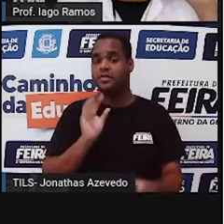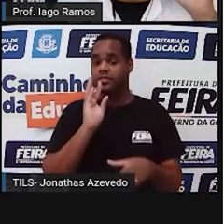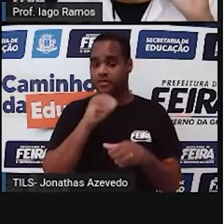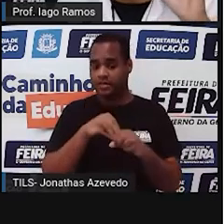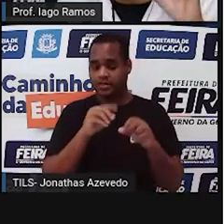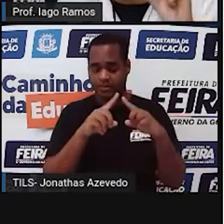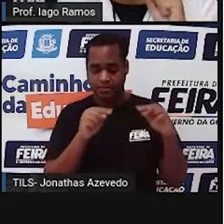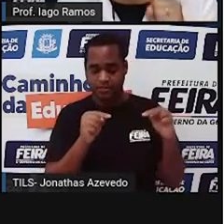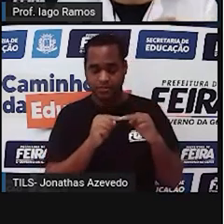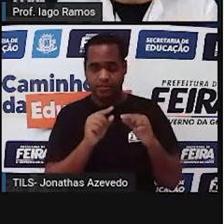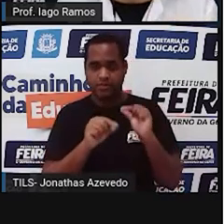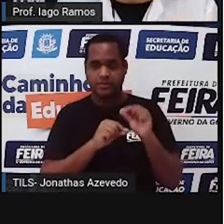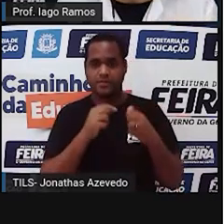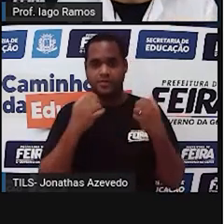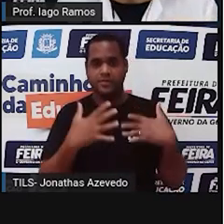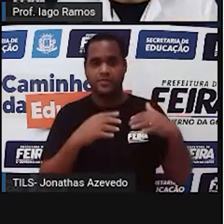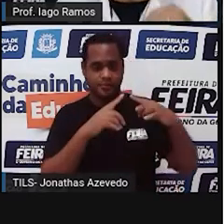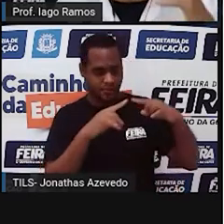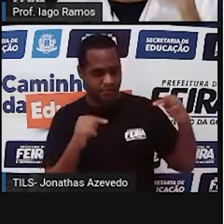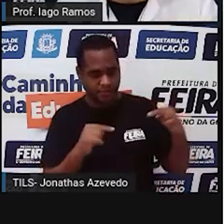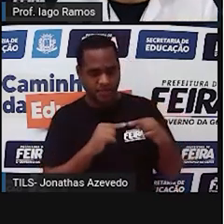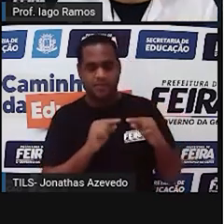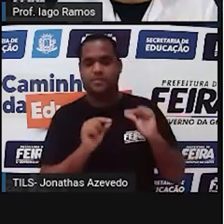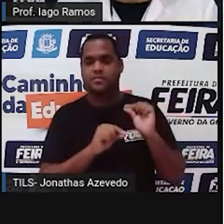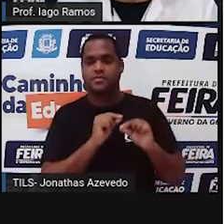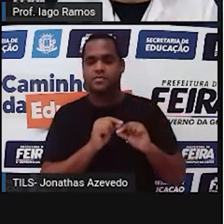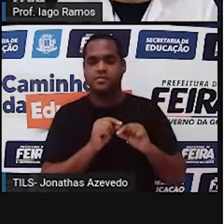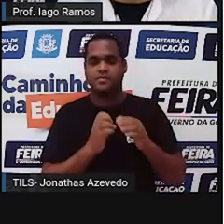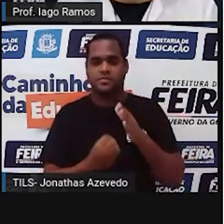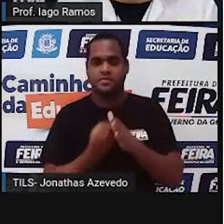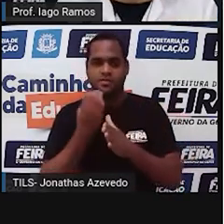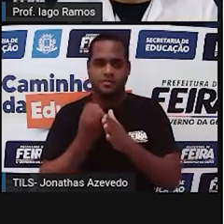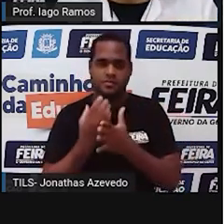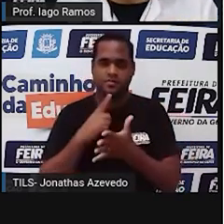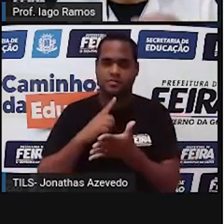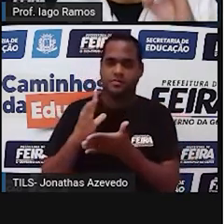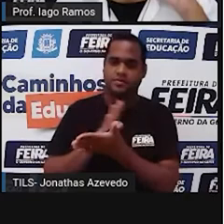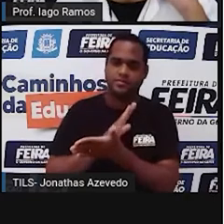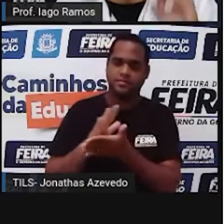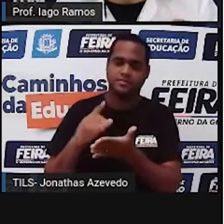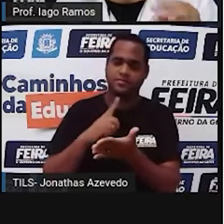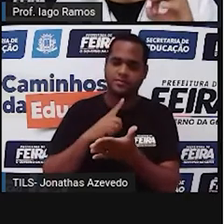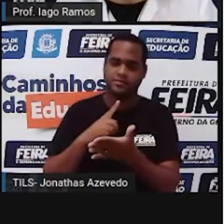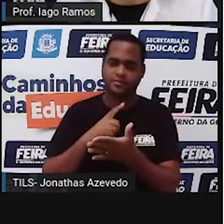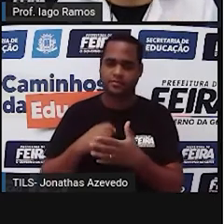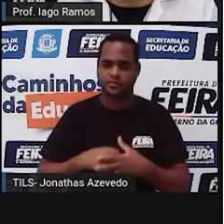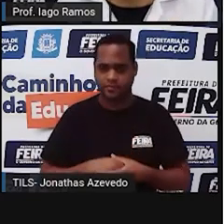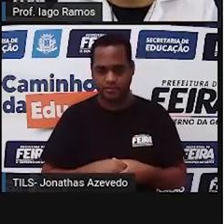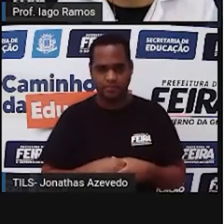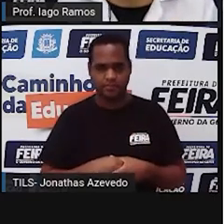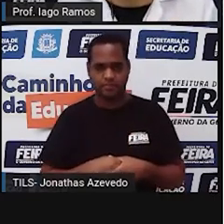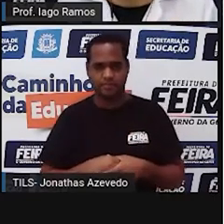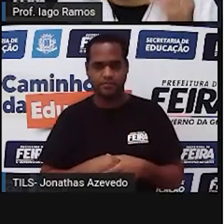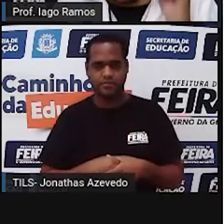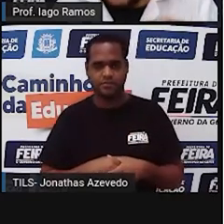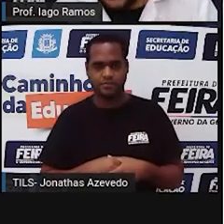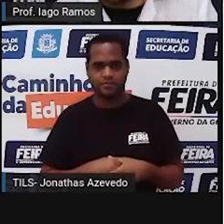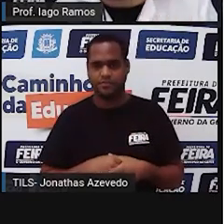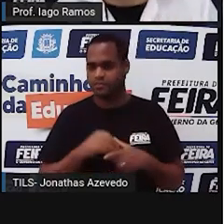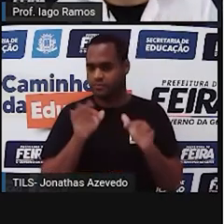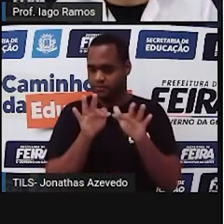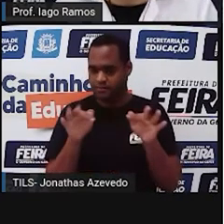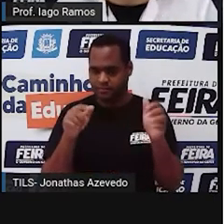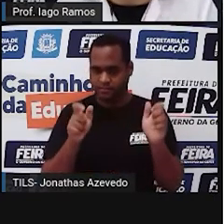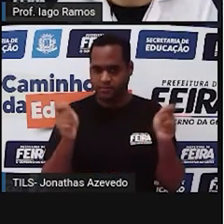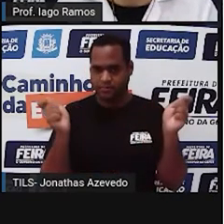você vai somar esses três ângulos, tá bom? Vão aparecer alguns triângulos, certo? E, até para deixar mais simples, você